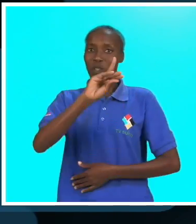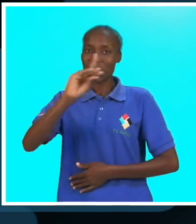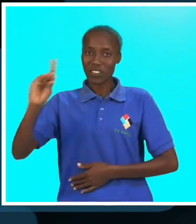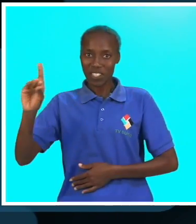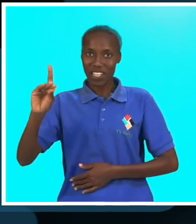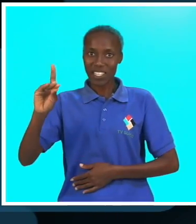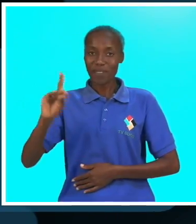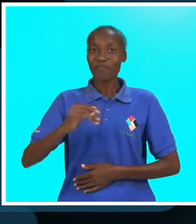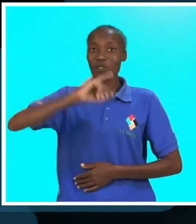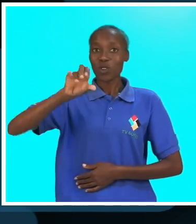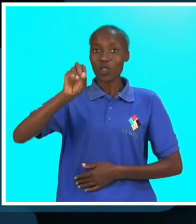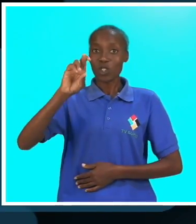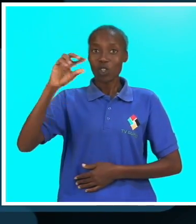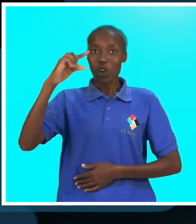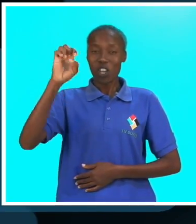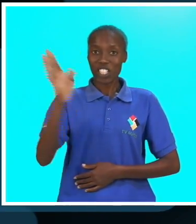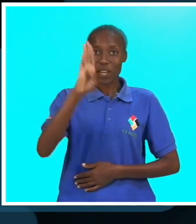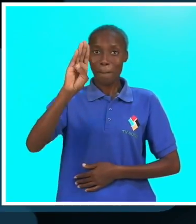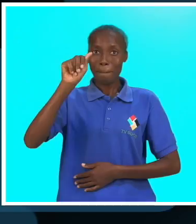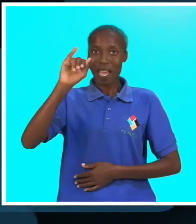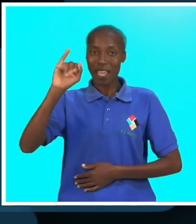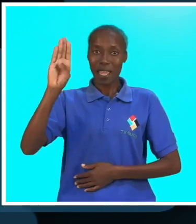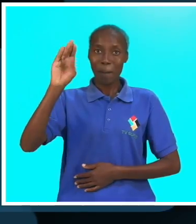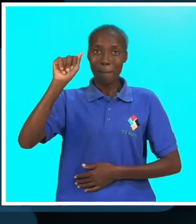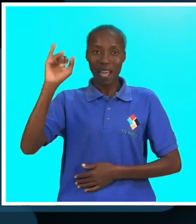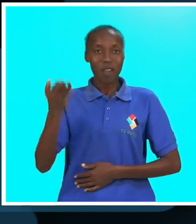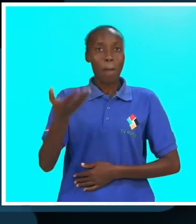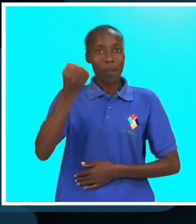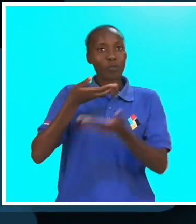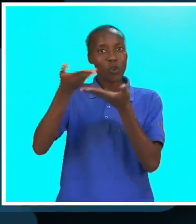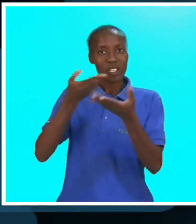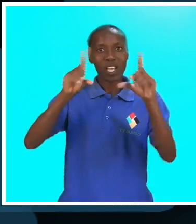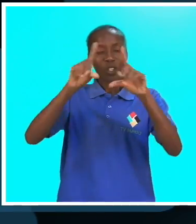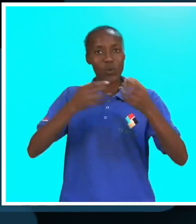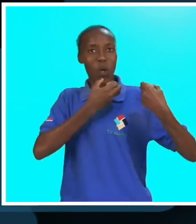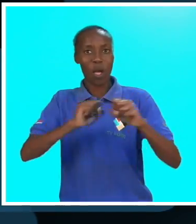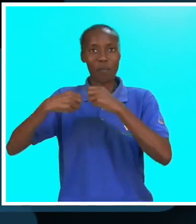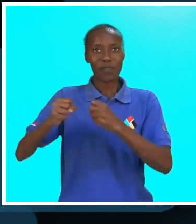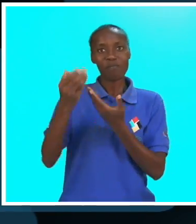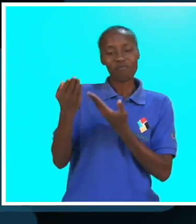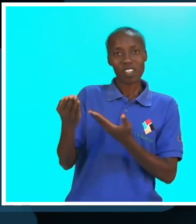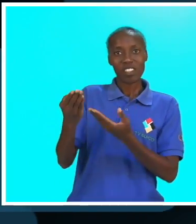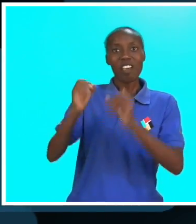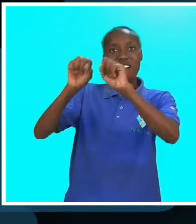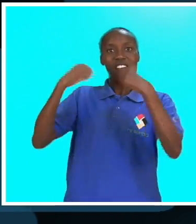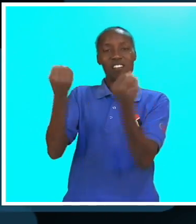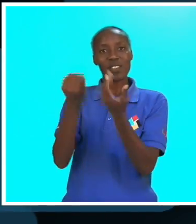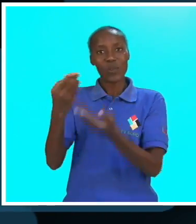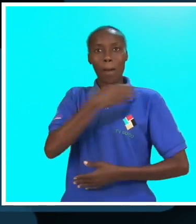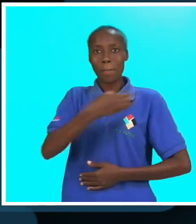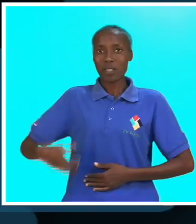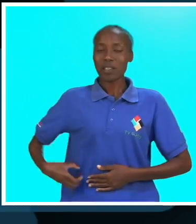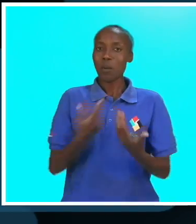Pessoas com Deficiência, Jorge Miguel Baibai, onde vamos conversar em torno das atividades desta agriminação.